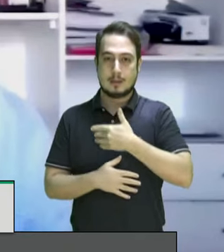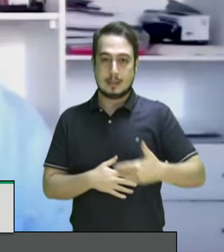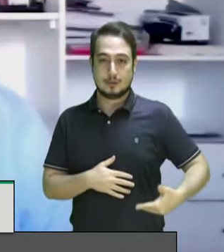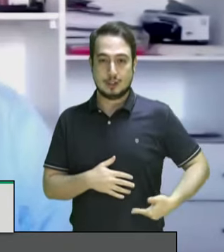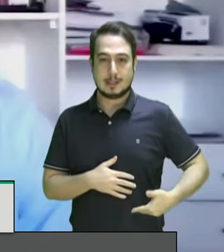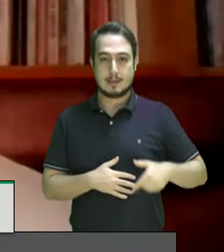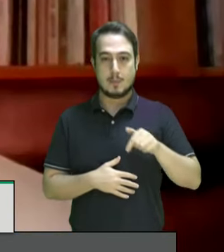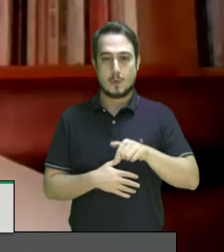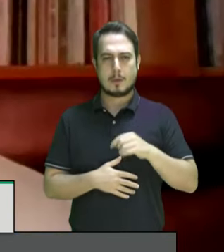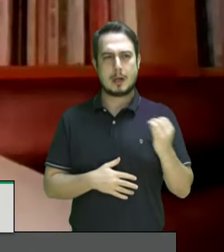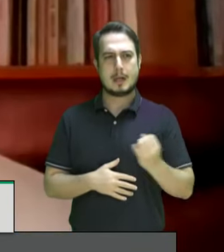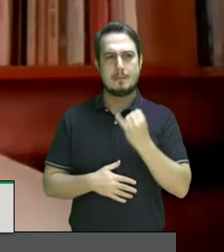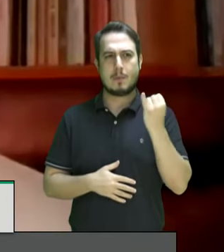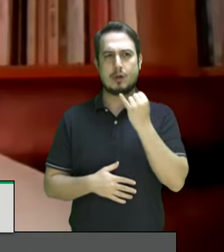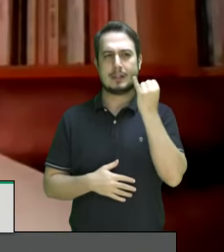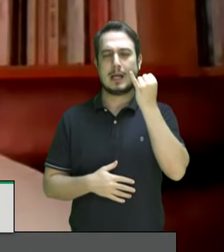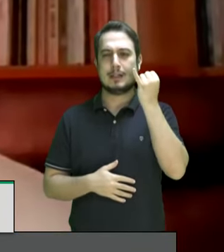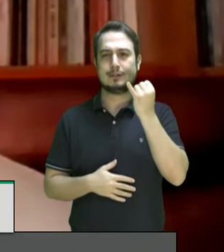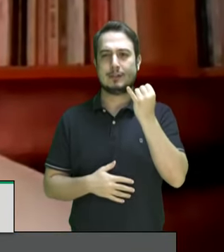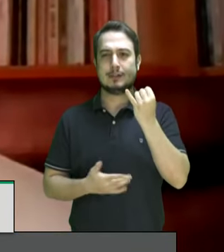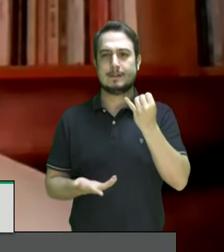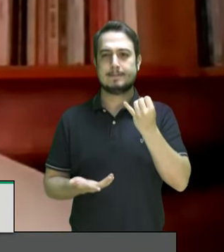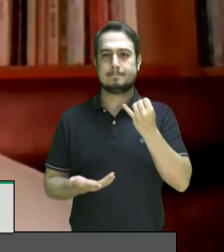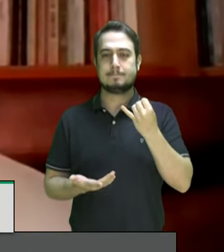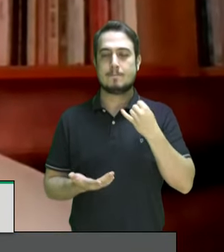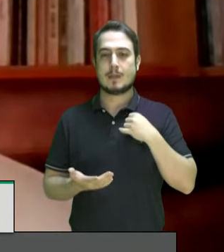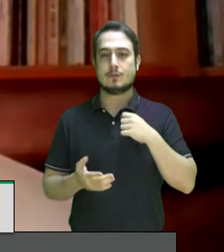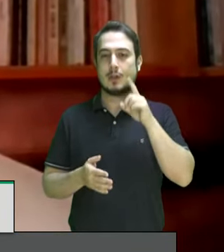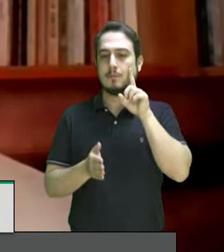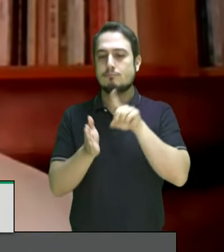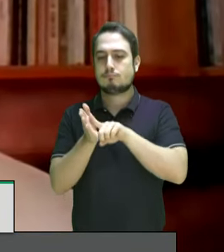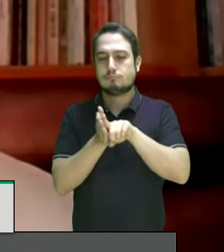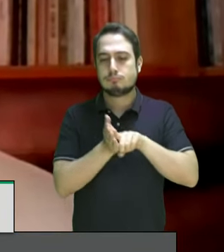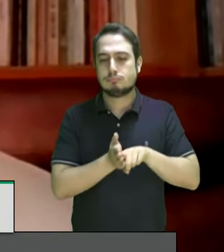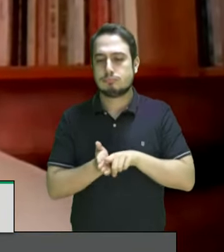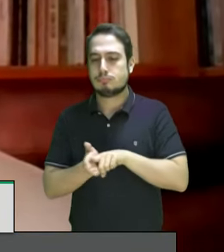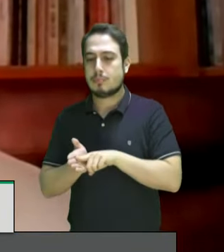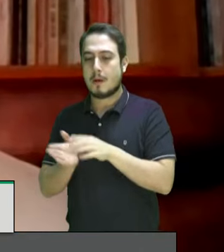importante de observação periódica universal.